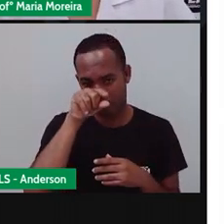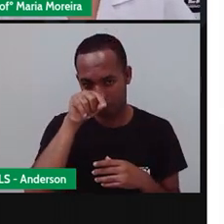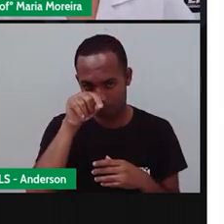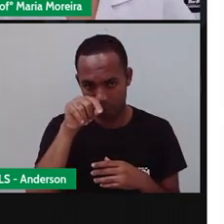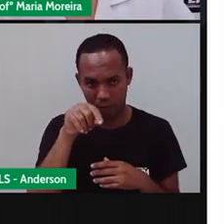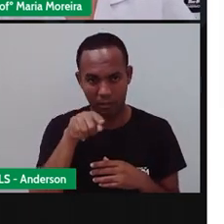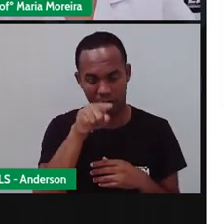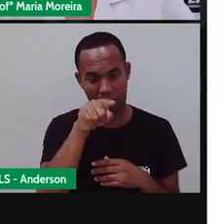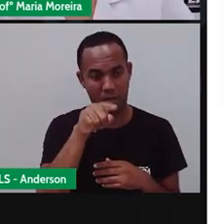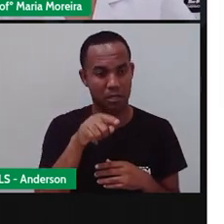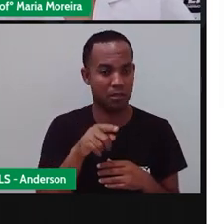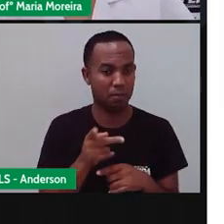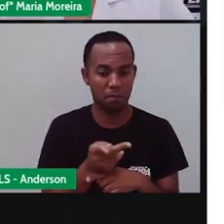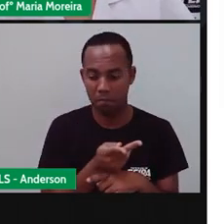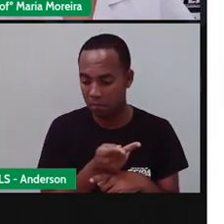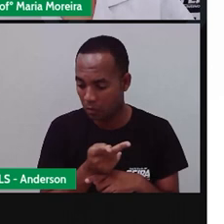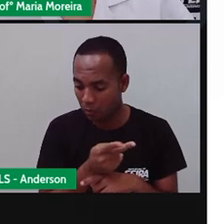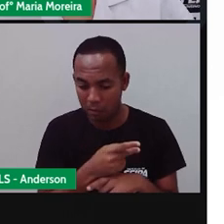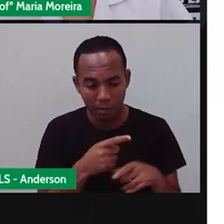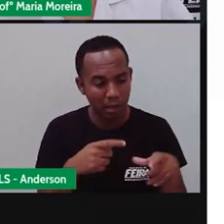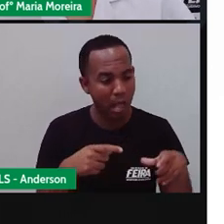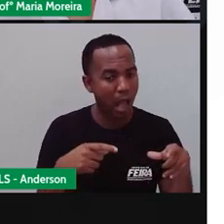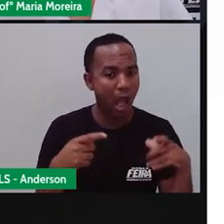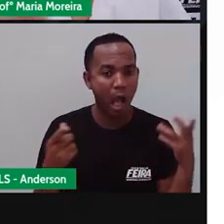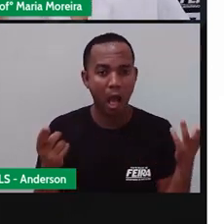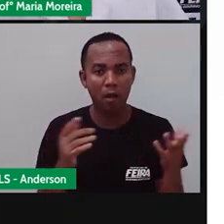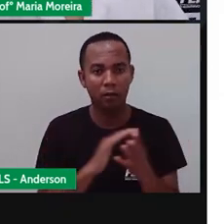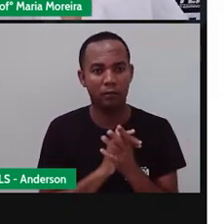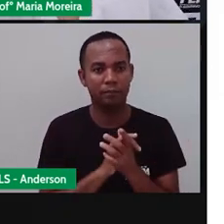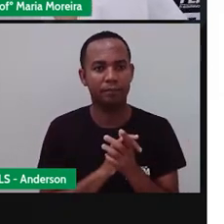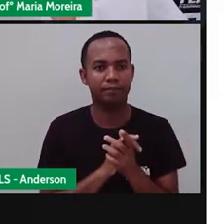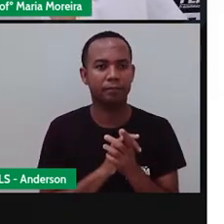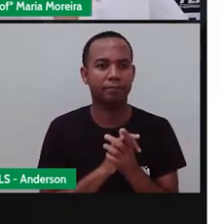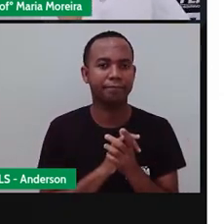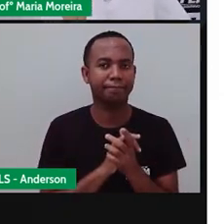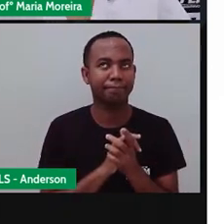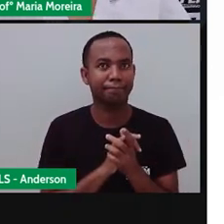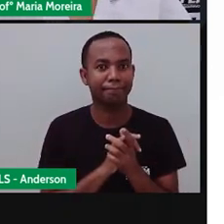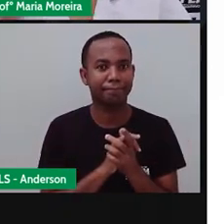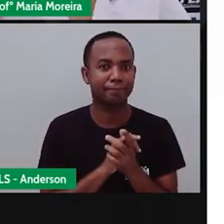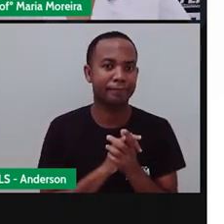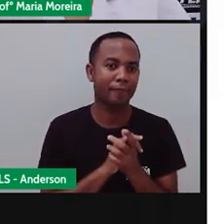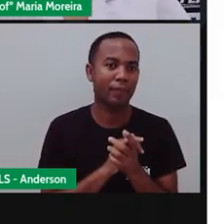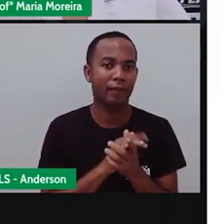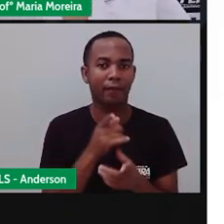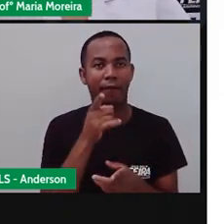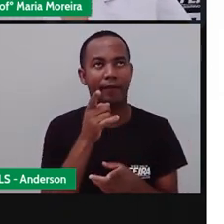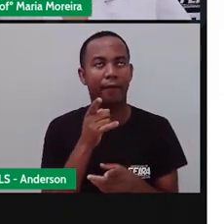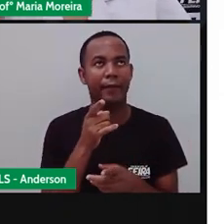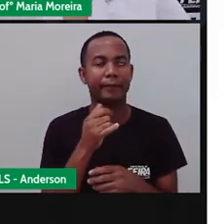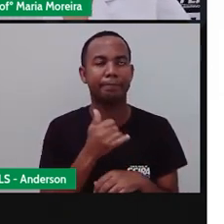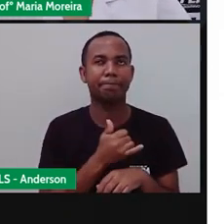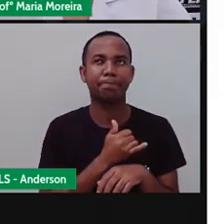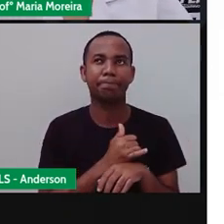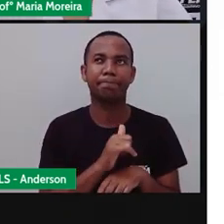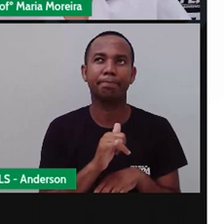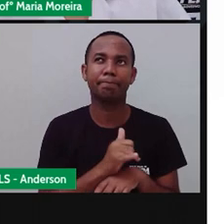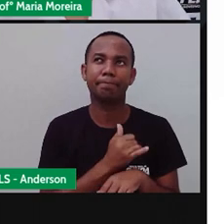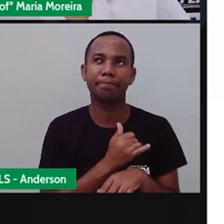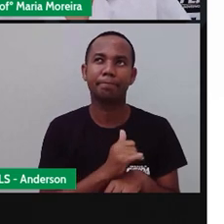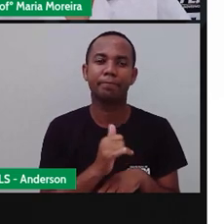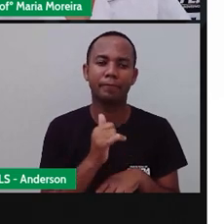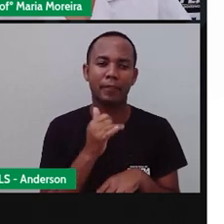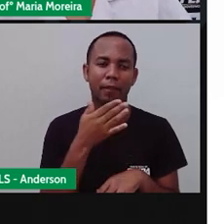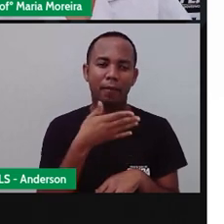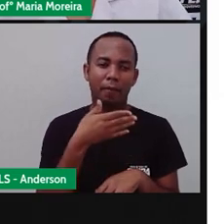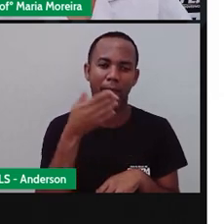continuou perdido. Não é isso? Então, a estratégia utilizada por João não foi uma